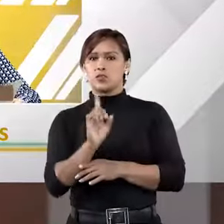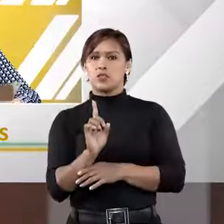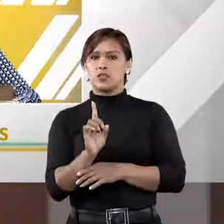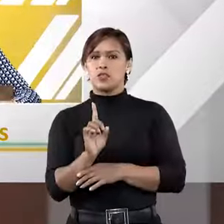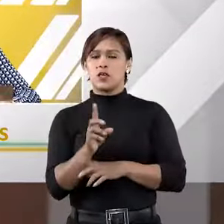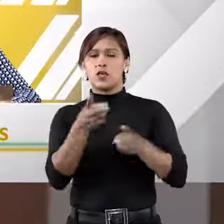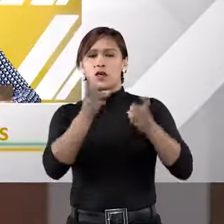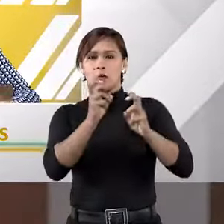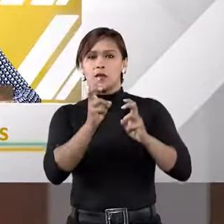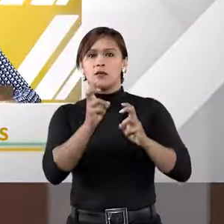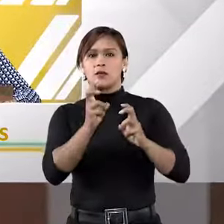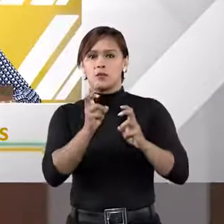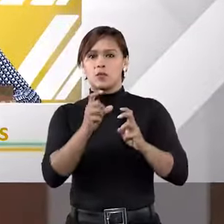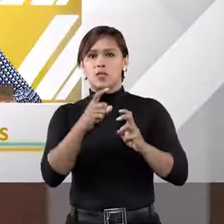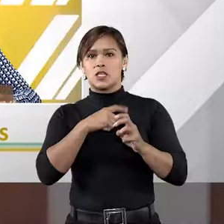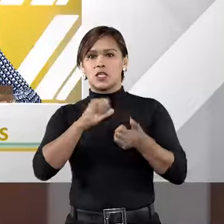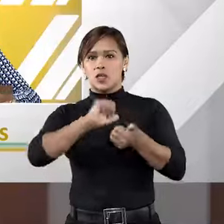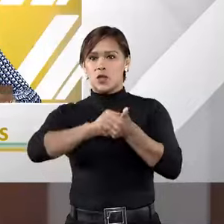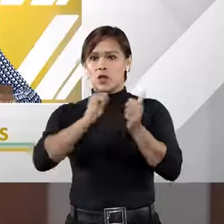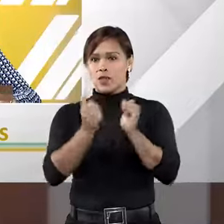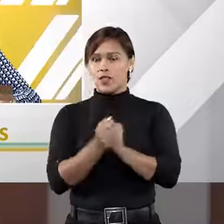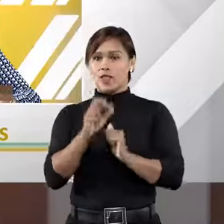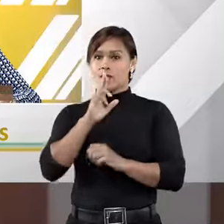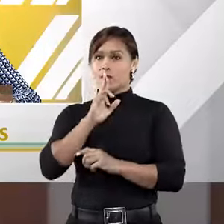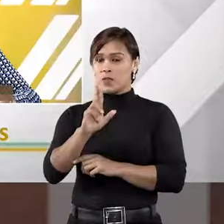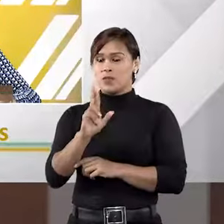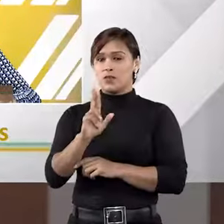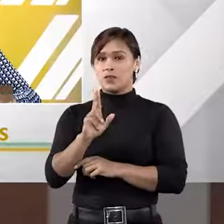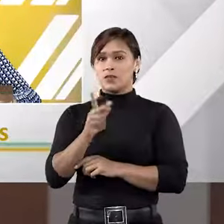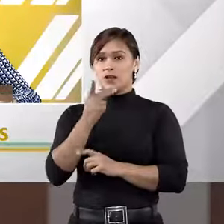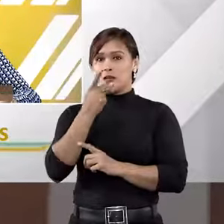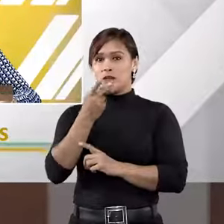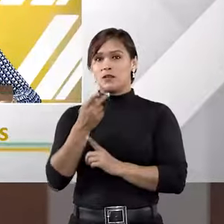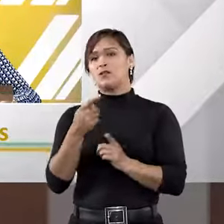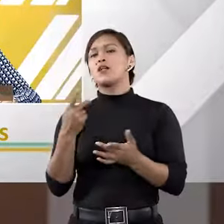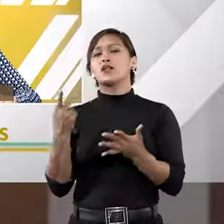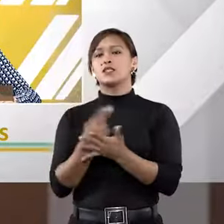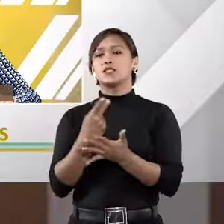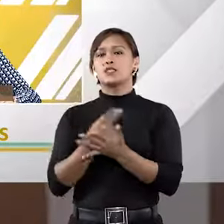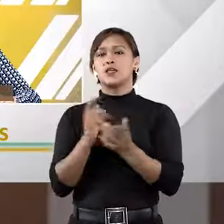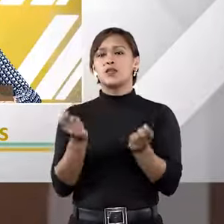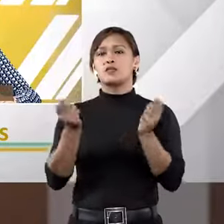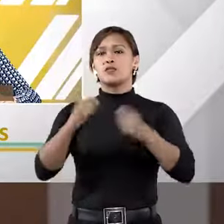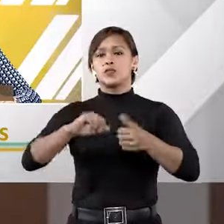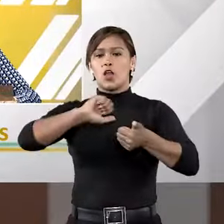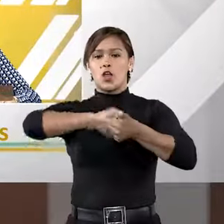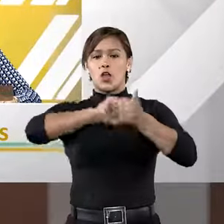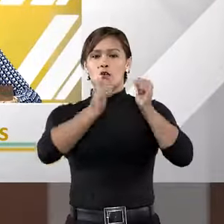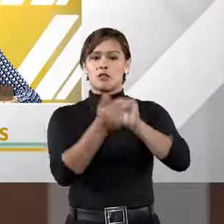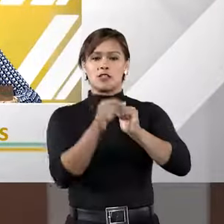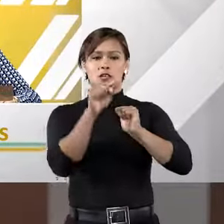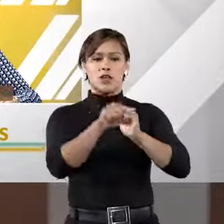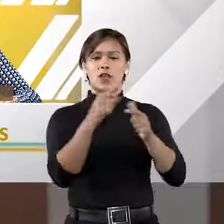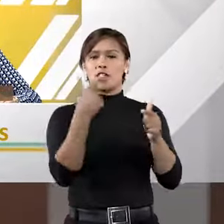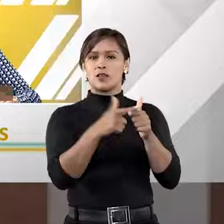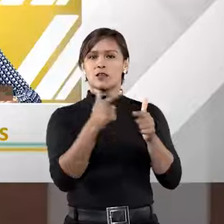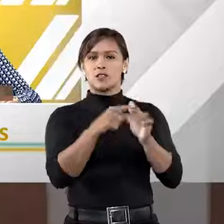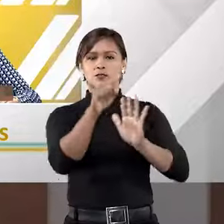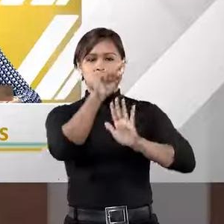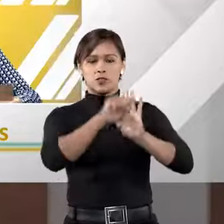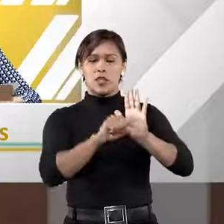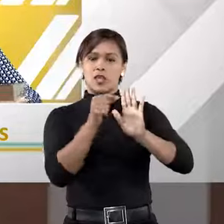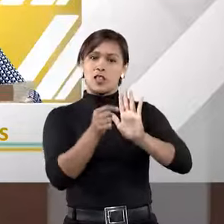você deve ter percebido que eu adequei minha resposta para dizer que seria ineficaz a convenção em relação àquele litígio ali posto.